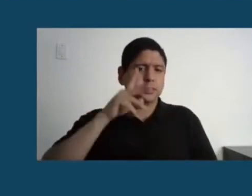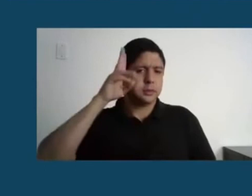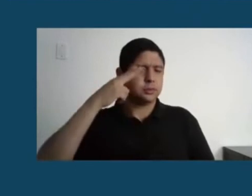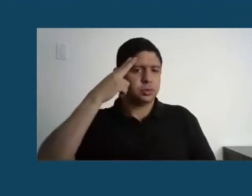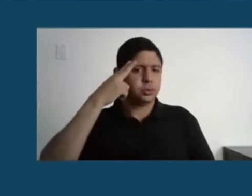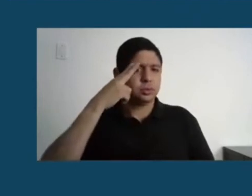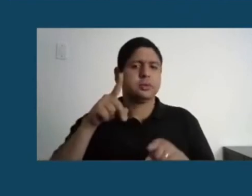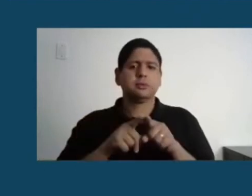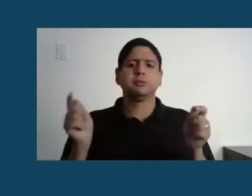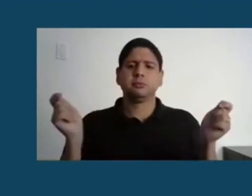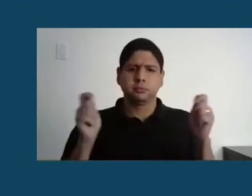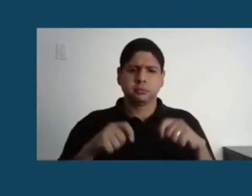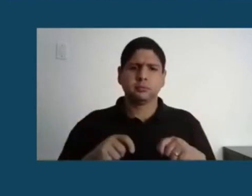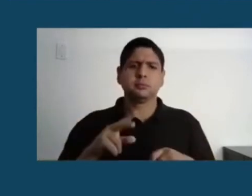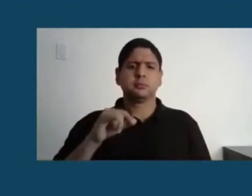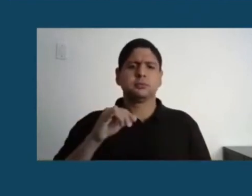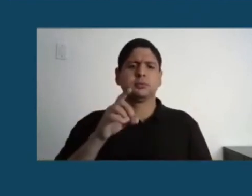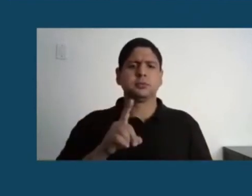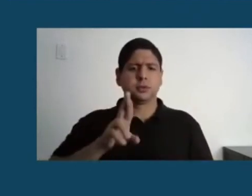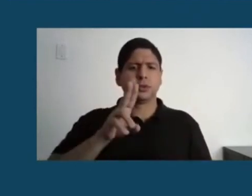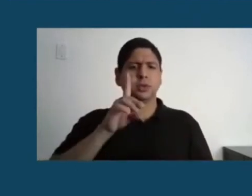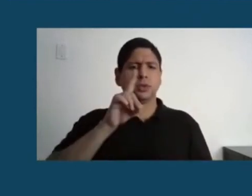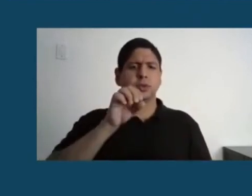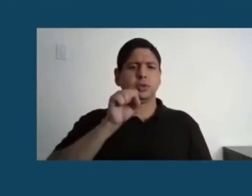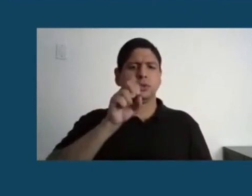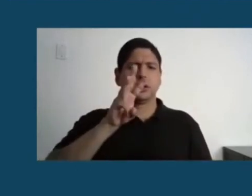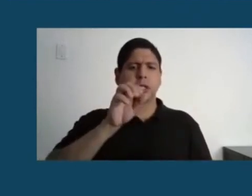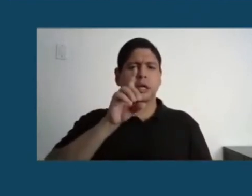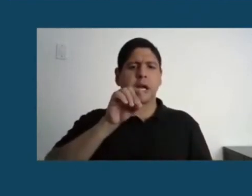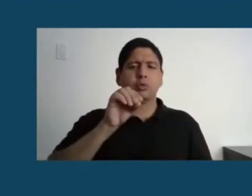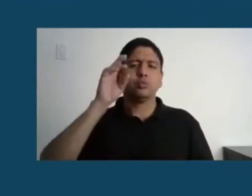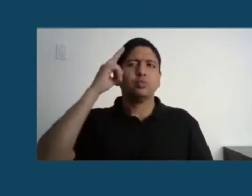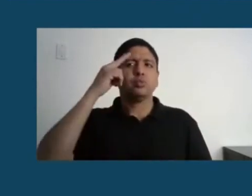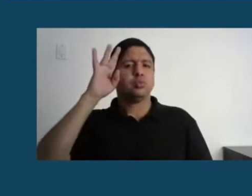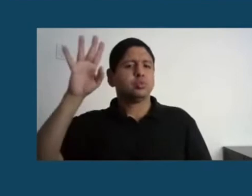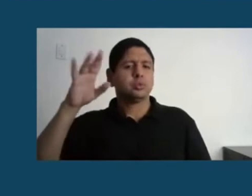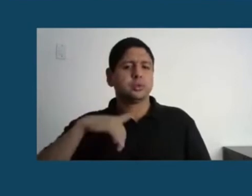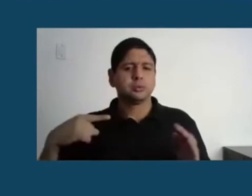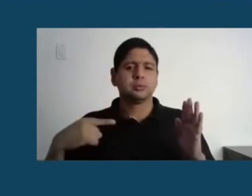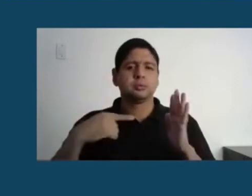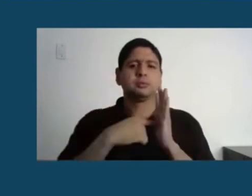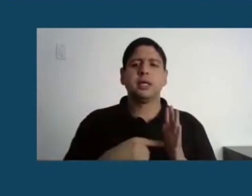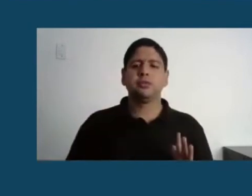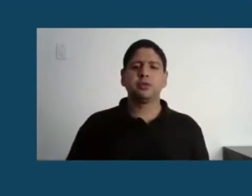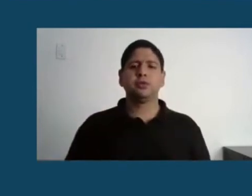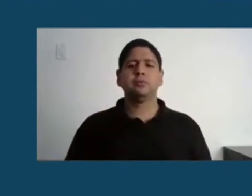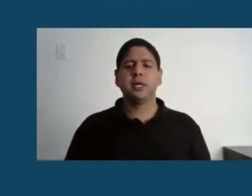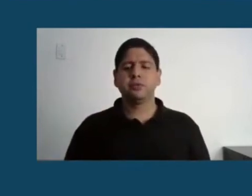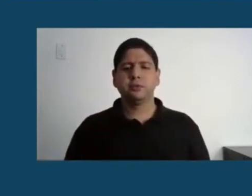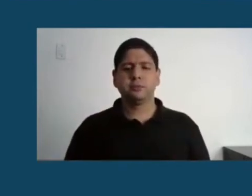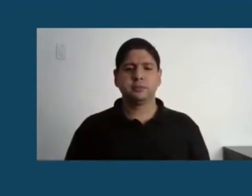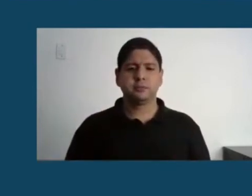o doutor Oswaldo Cruz sonhava. Um país que não só desenvolve alta tecnologia, é um país que tem capacidade